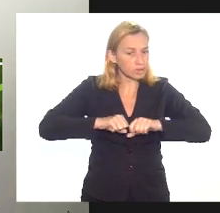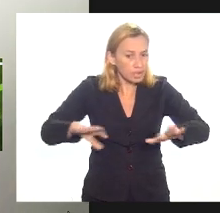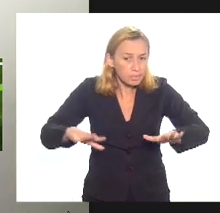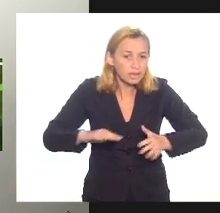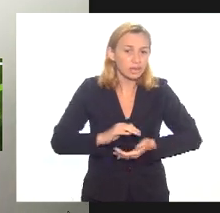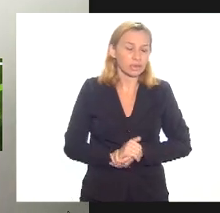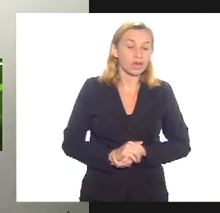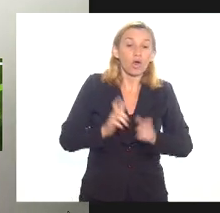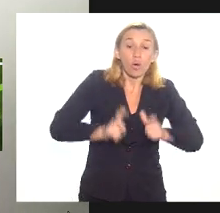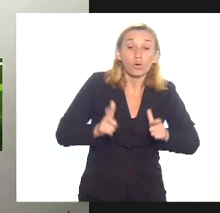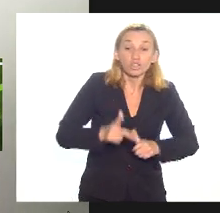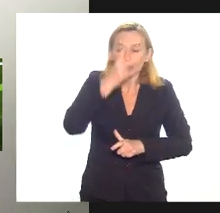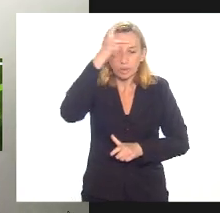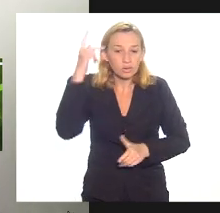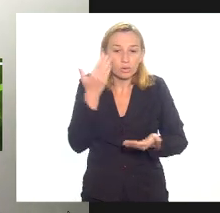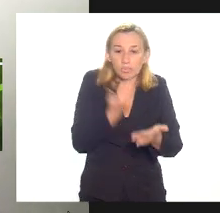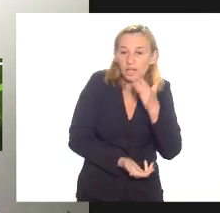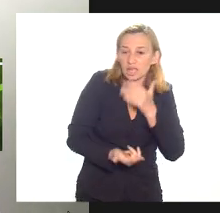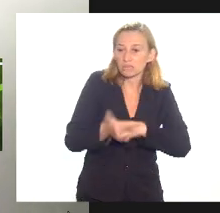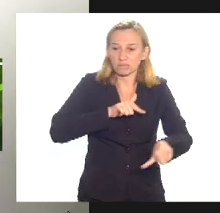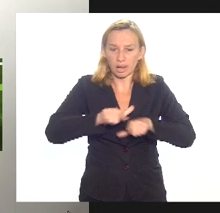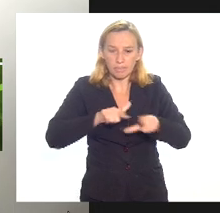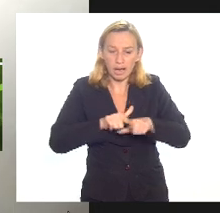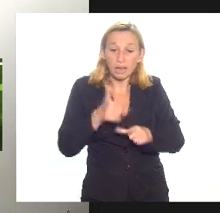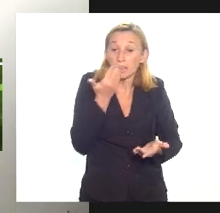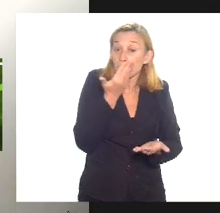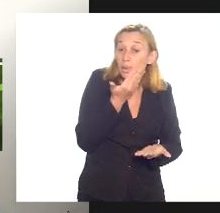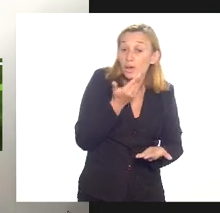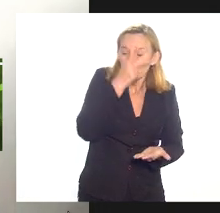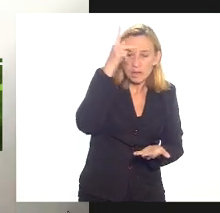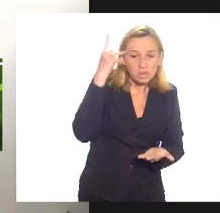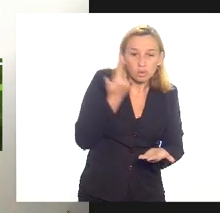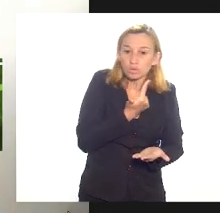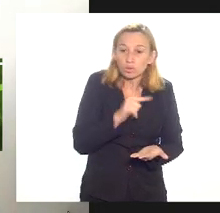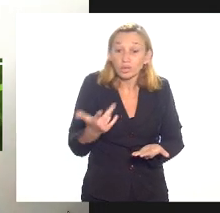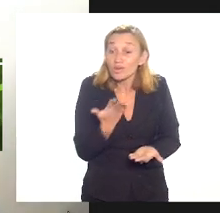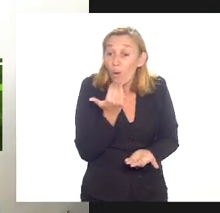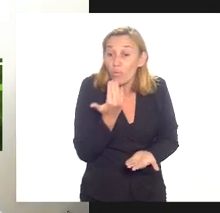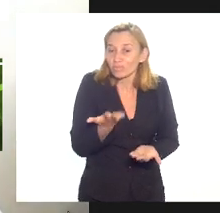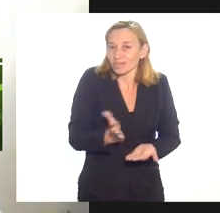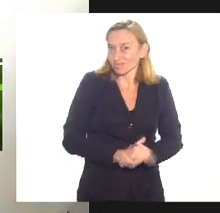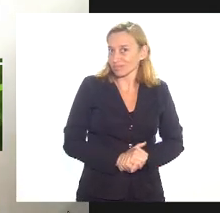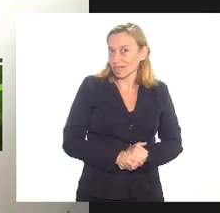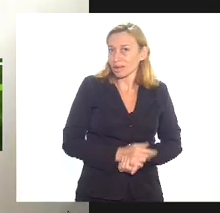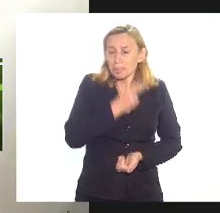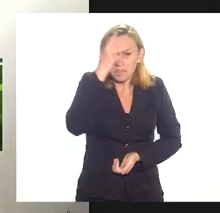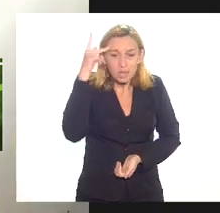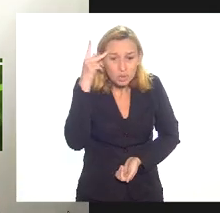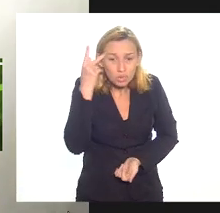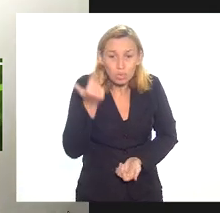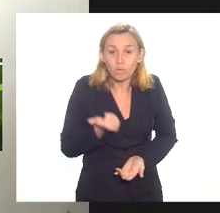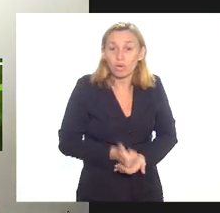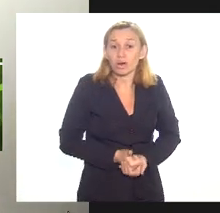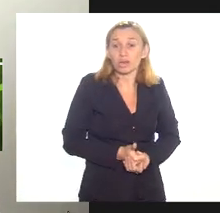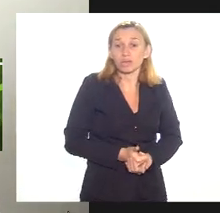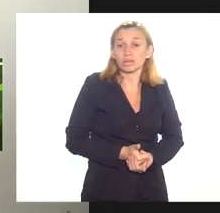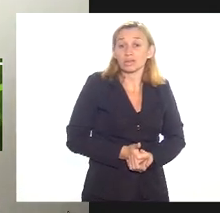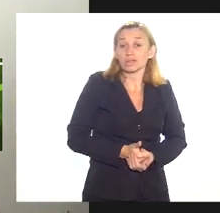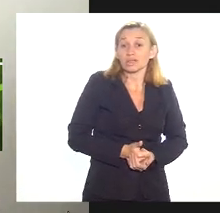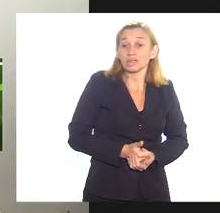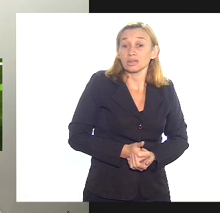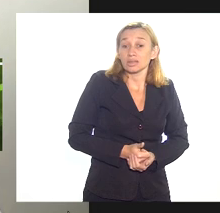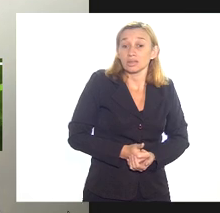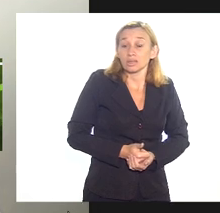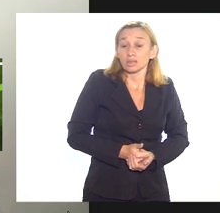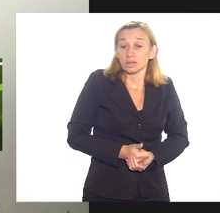onde pessoas perderam emprego onde pessoas não tem o que comer onde pessoas estão efetivamente